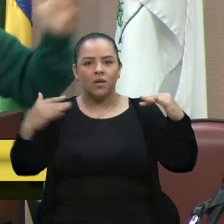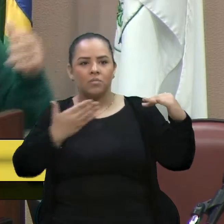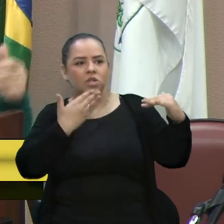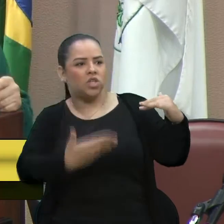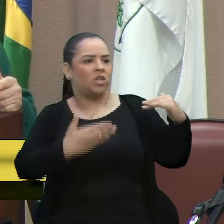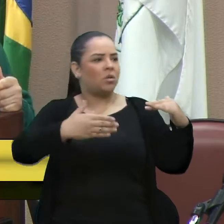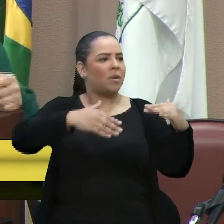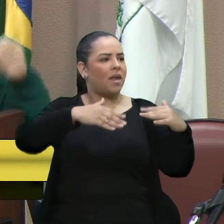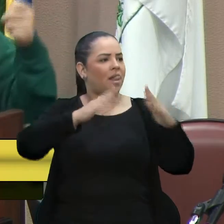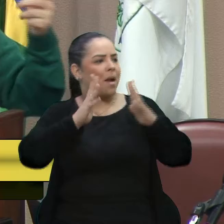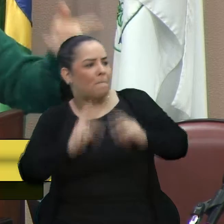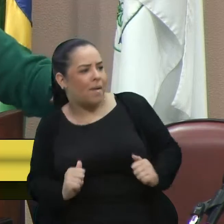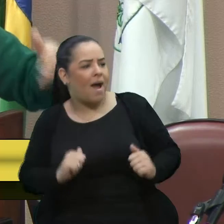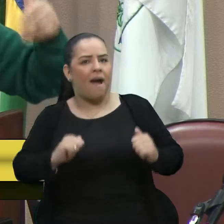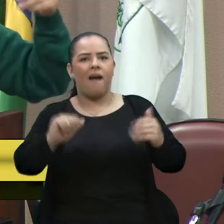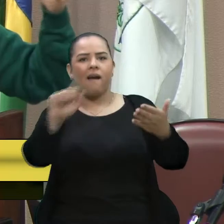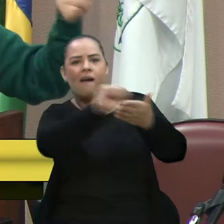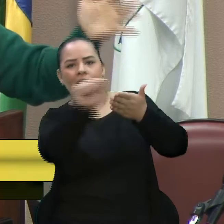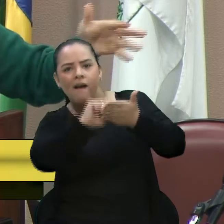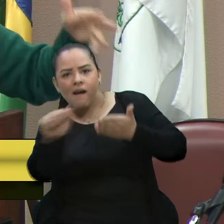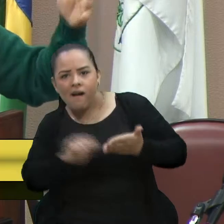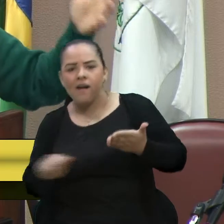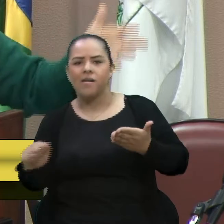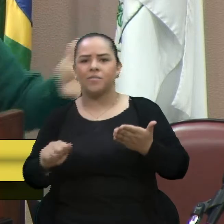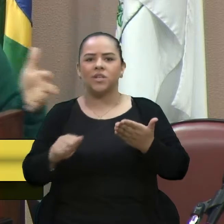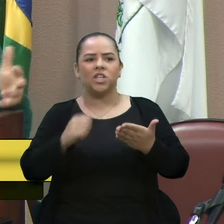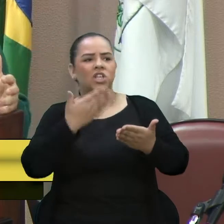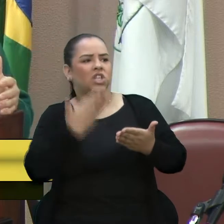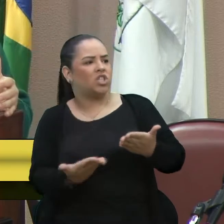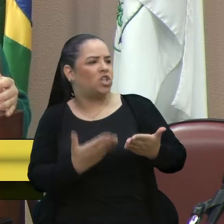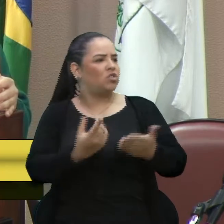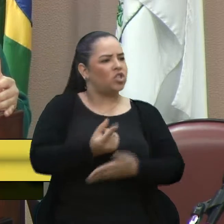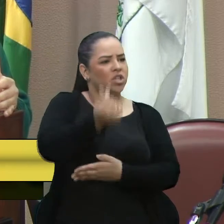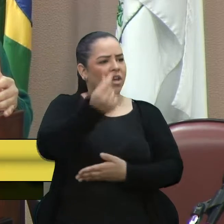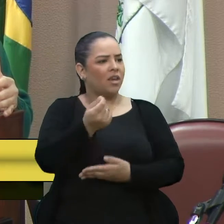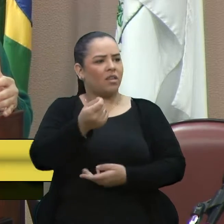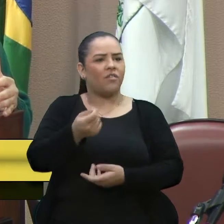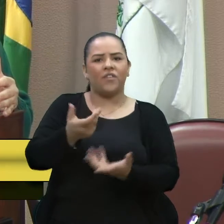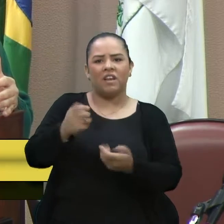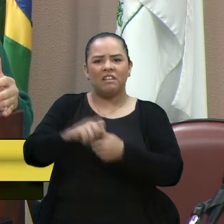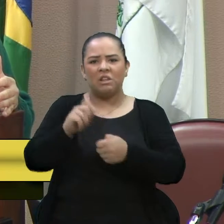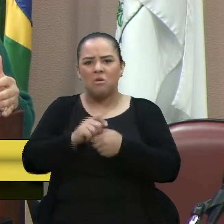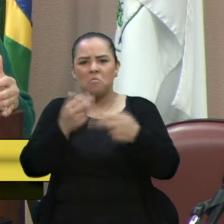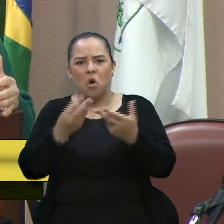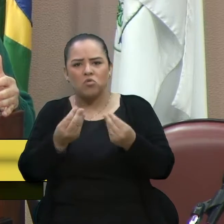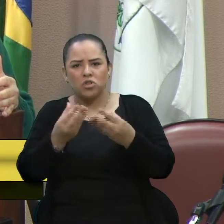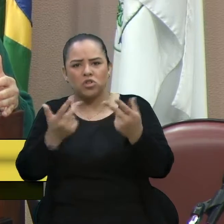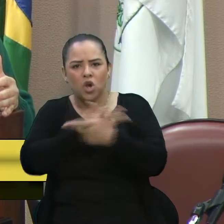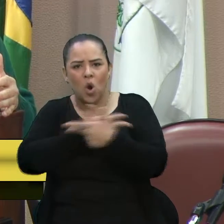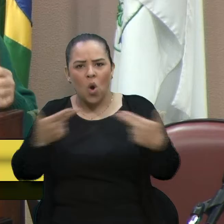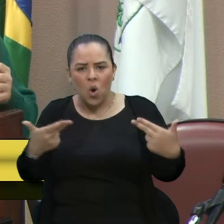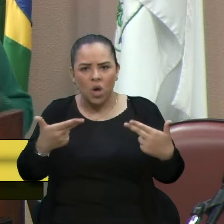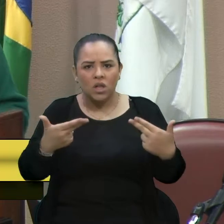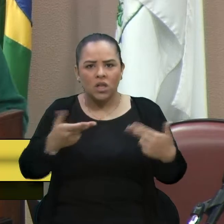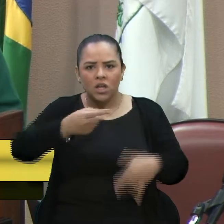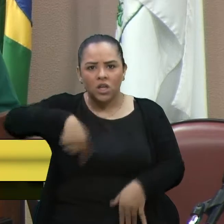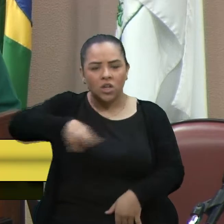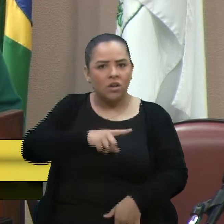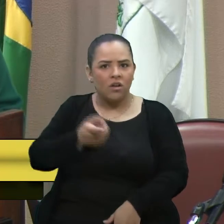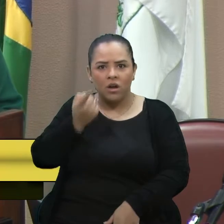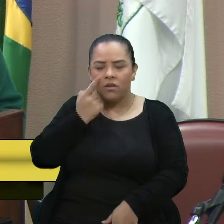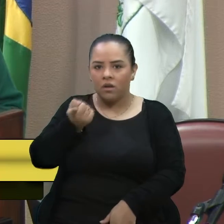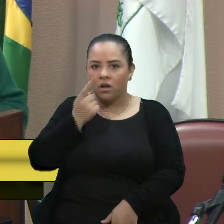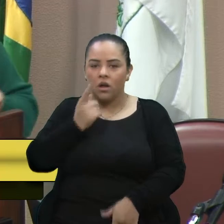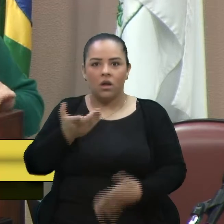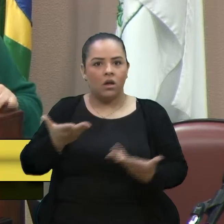o vidro do carro, para pedir um dinheiro, para fazer uma labaria, para fazer... E aí nós estamos vendo o desespero, o